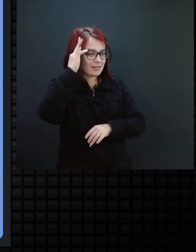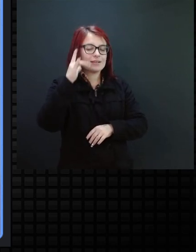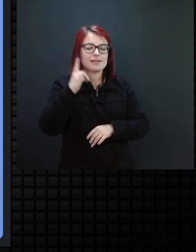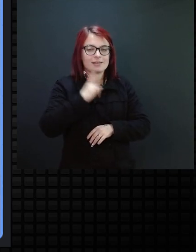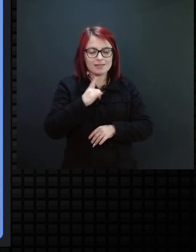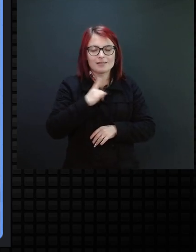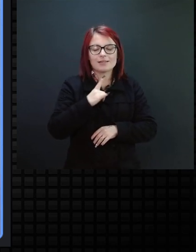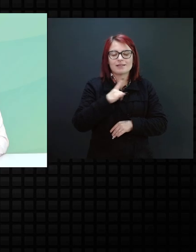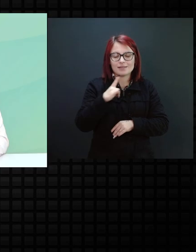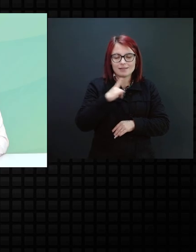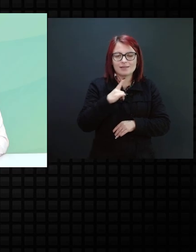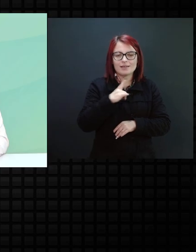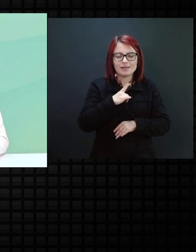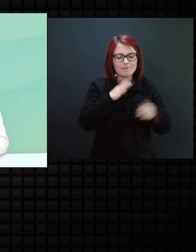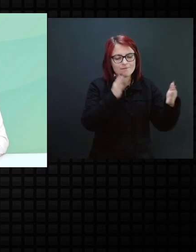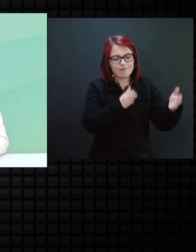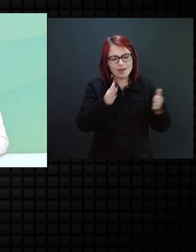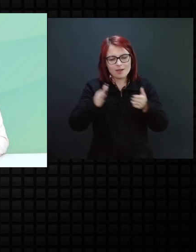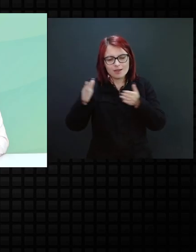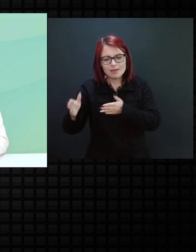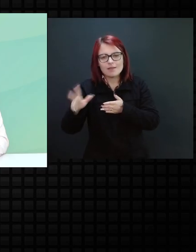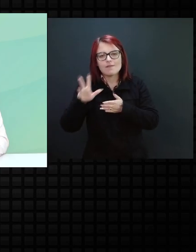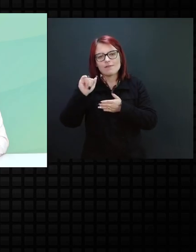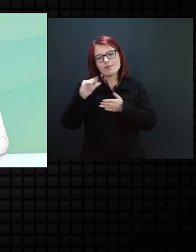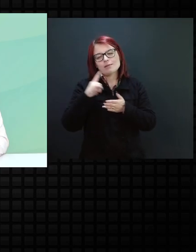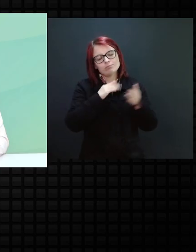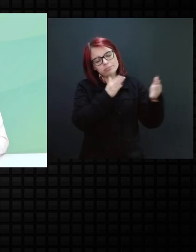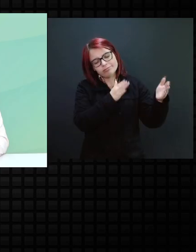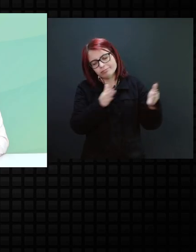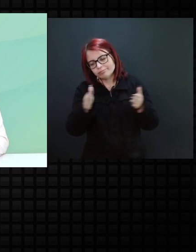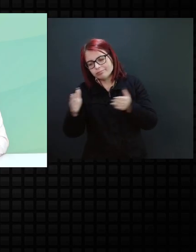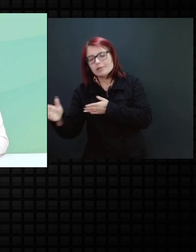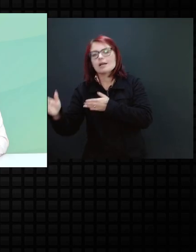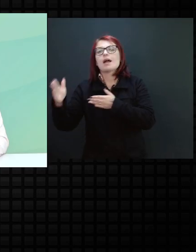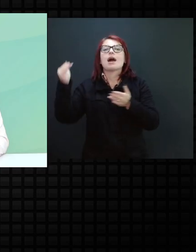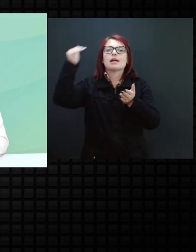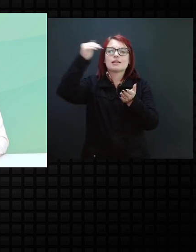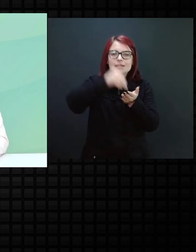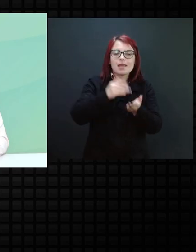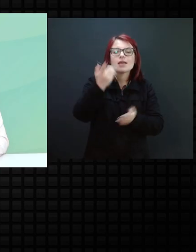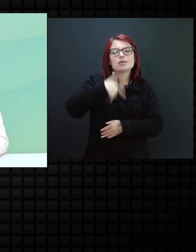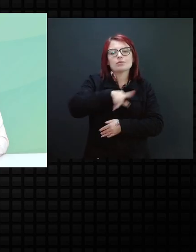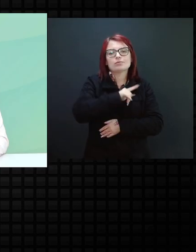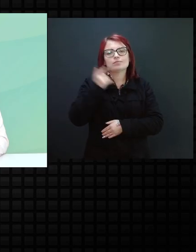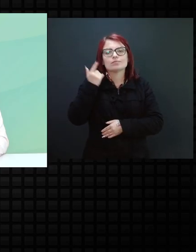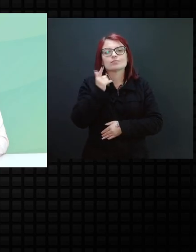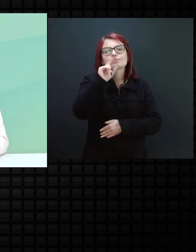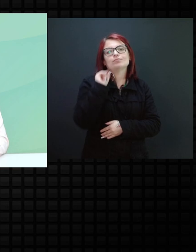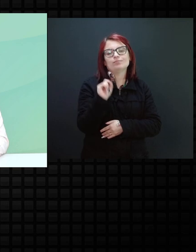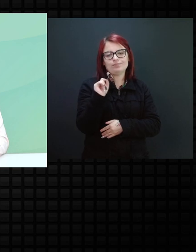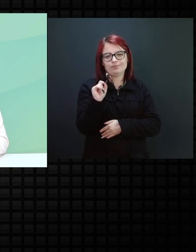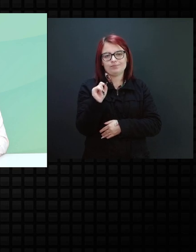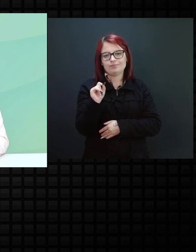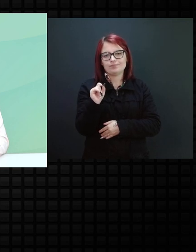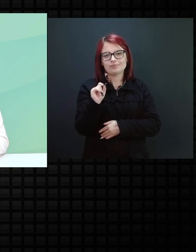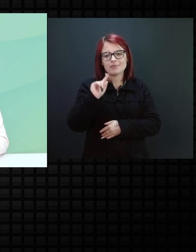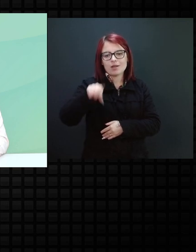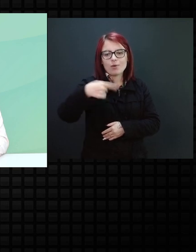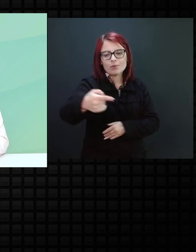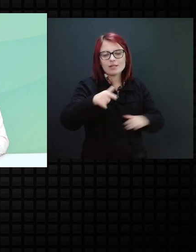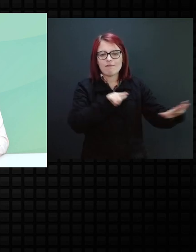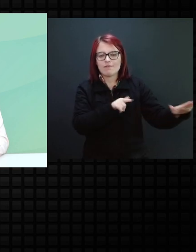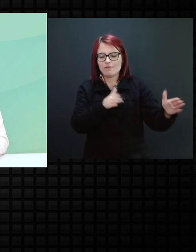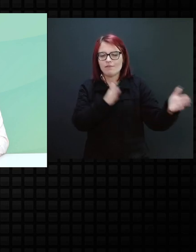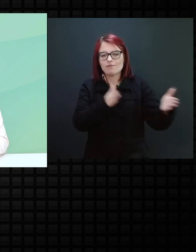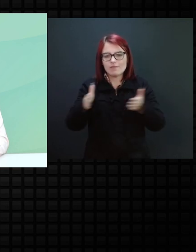composta, as fases, elas vão dando uma sequência até nós chegarmos no, na próxima fase,